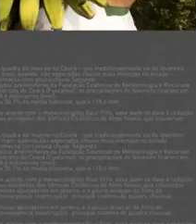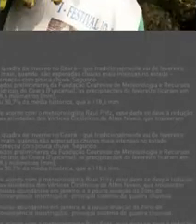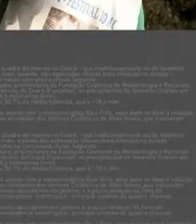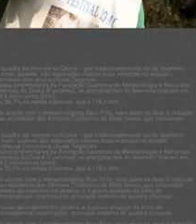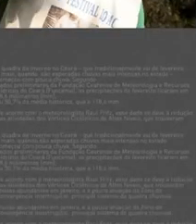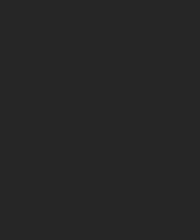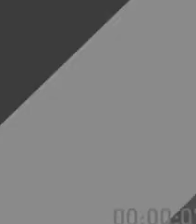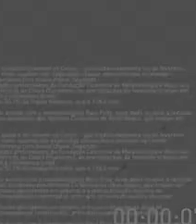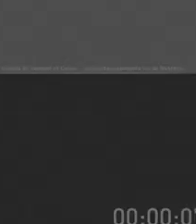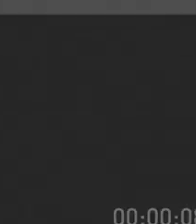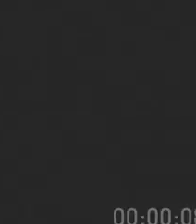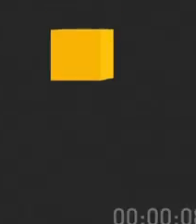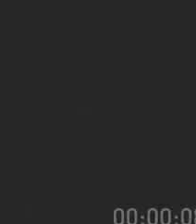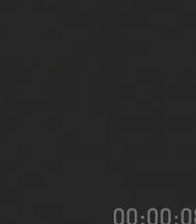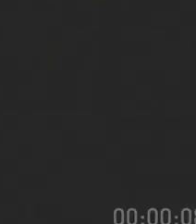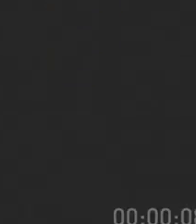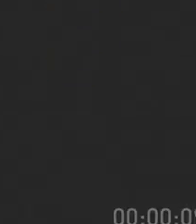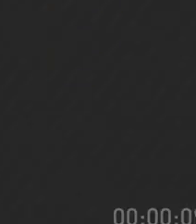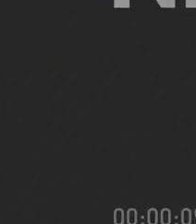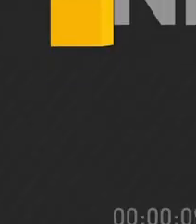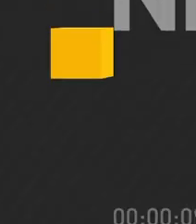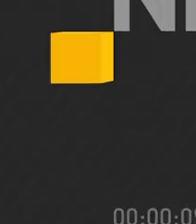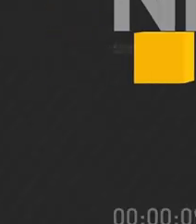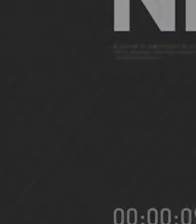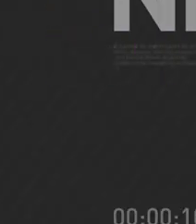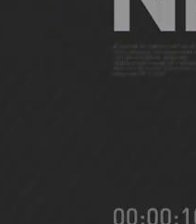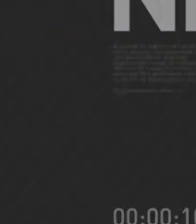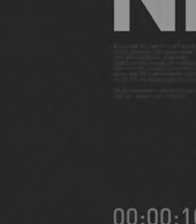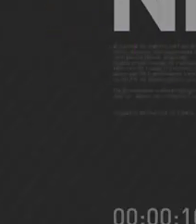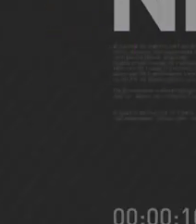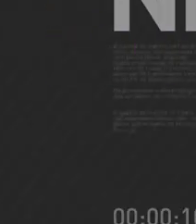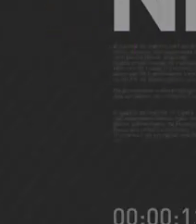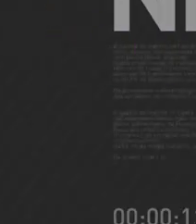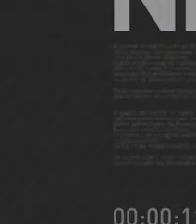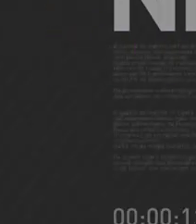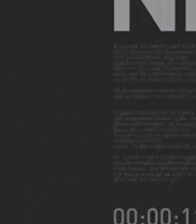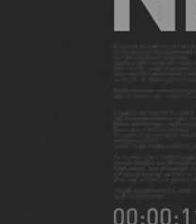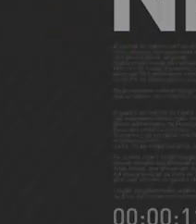Quintena Coelho